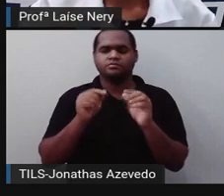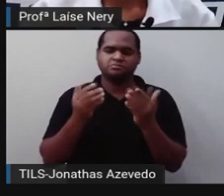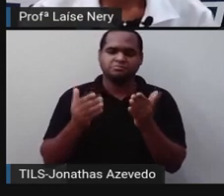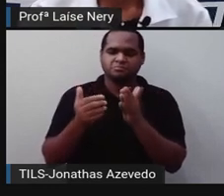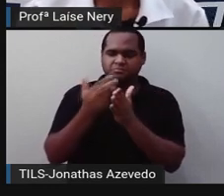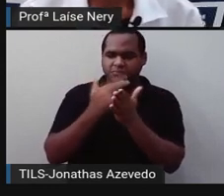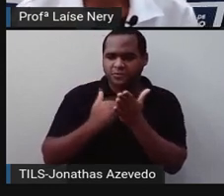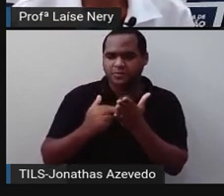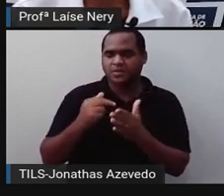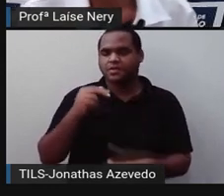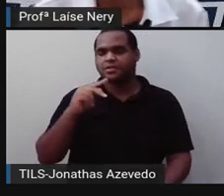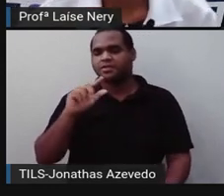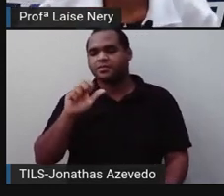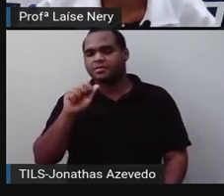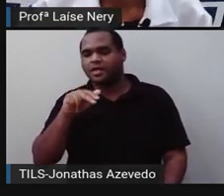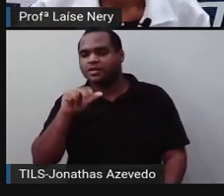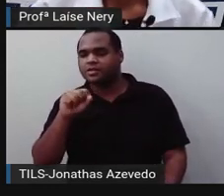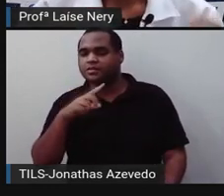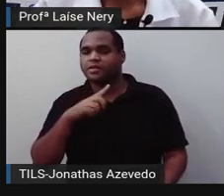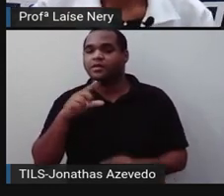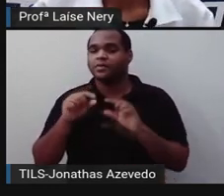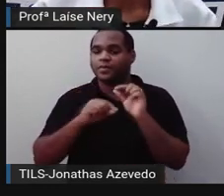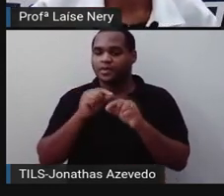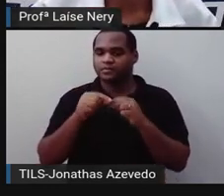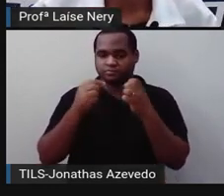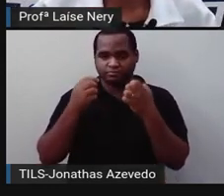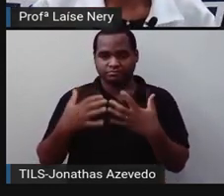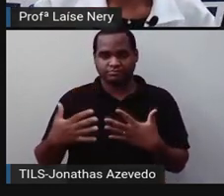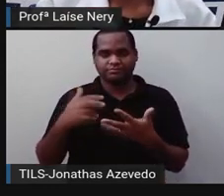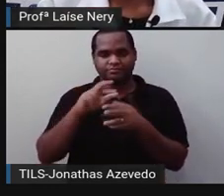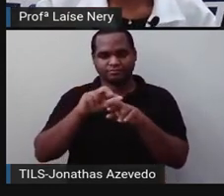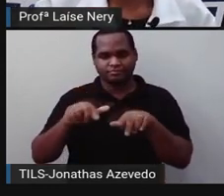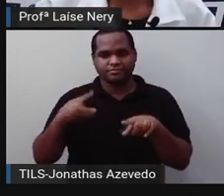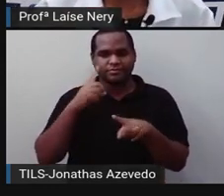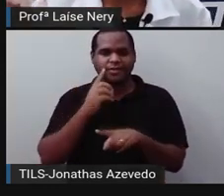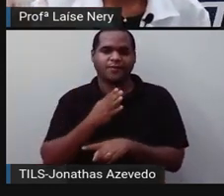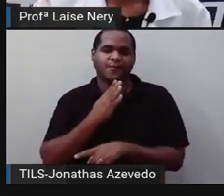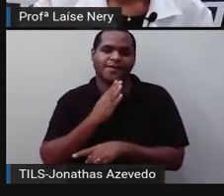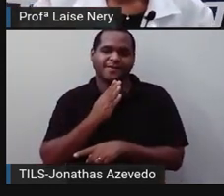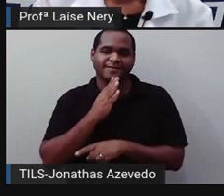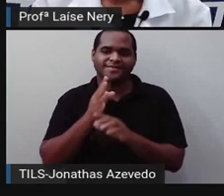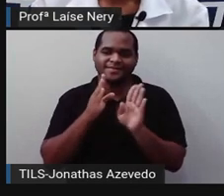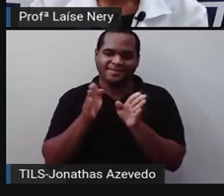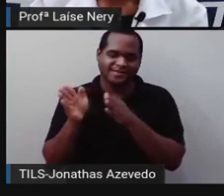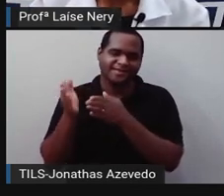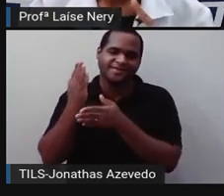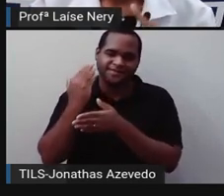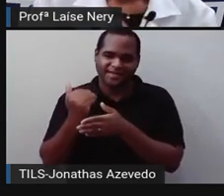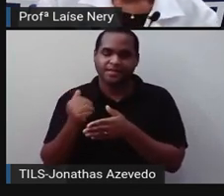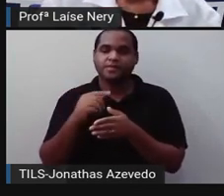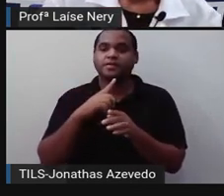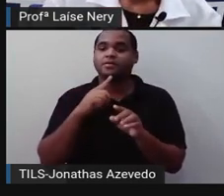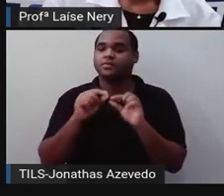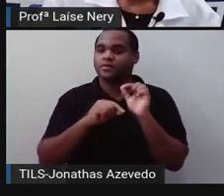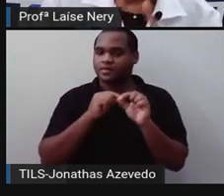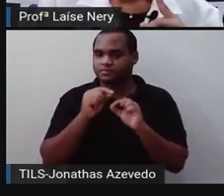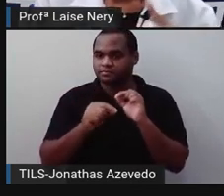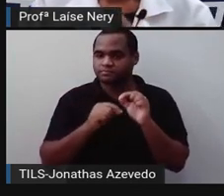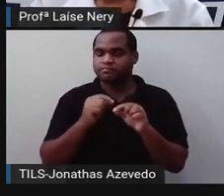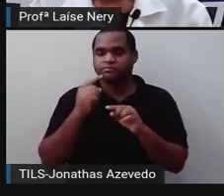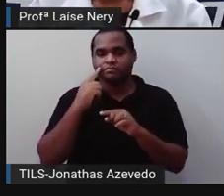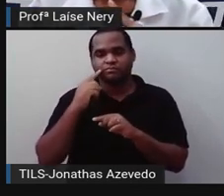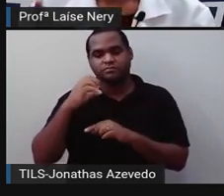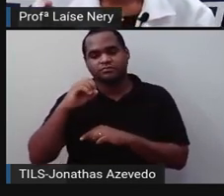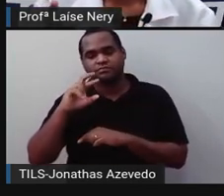é formado o poliedro abaixo? As figuras planas que nós conhecemos são círculo, quadrado,